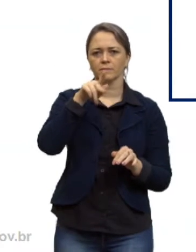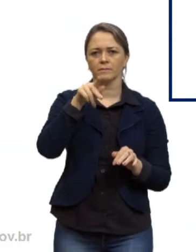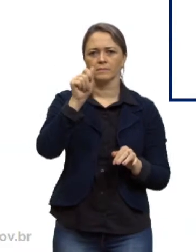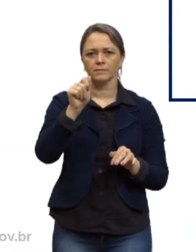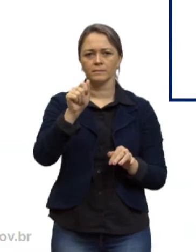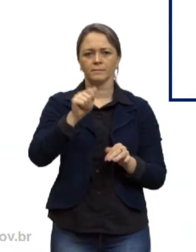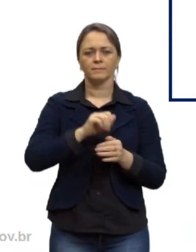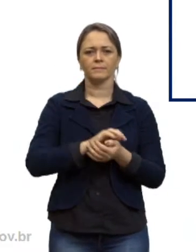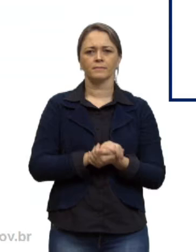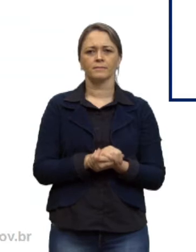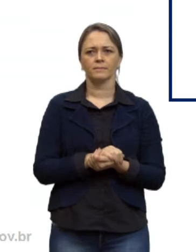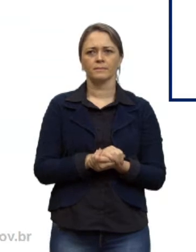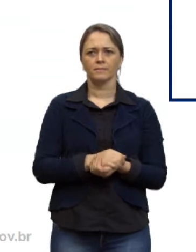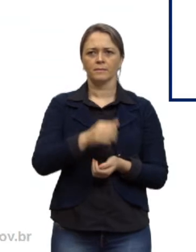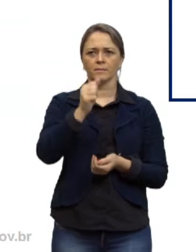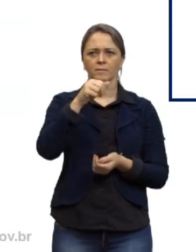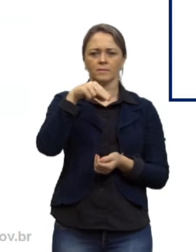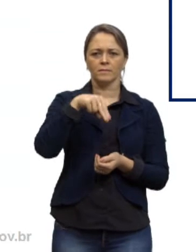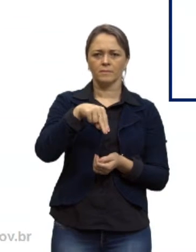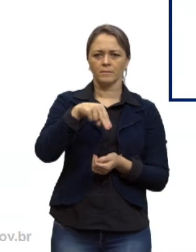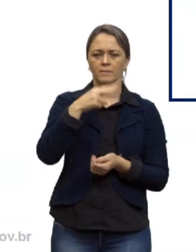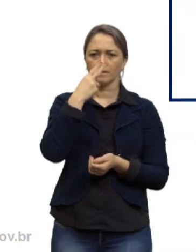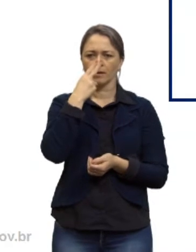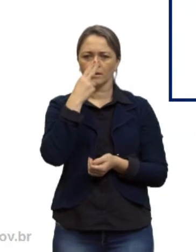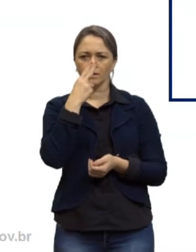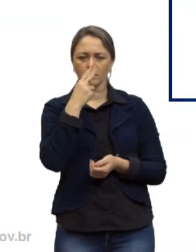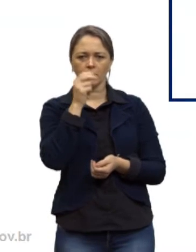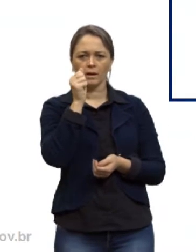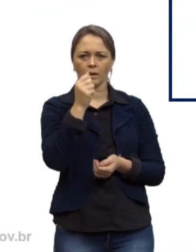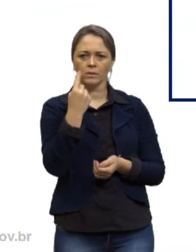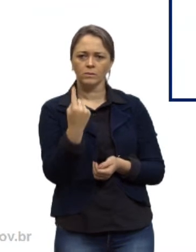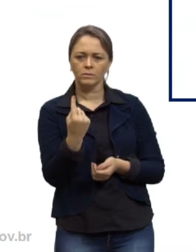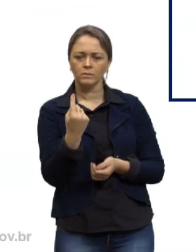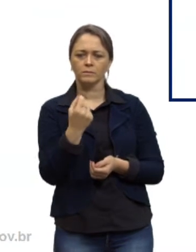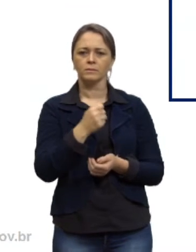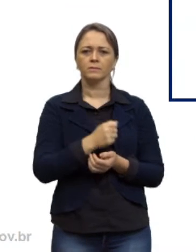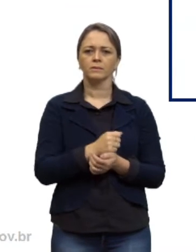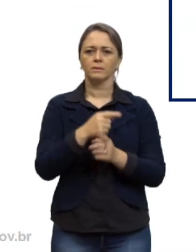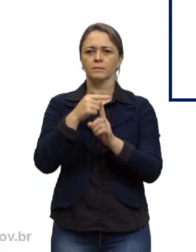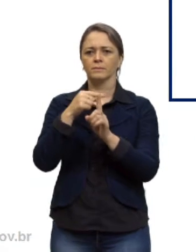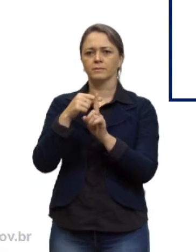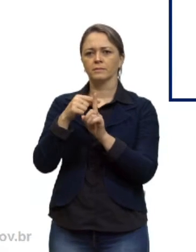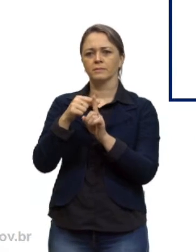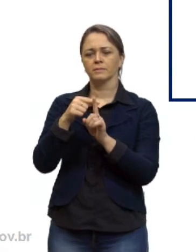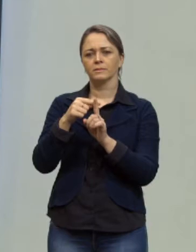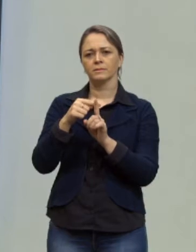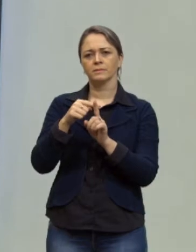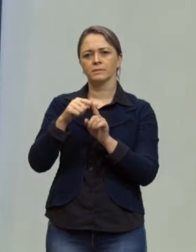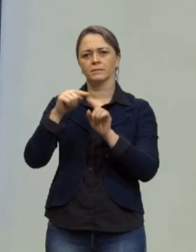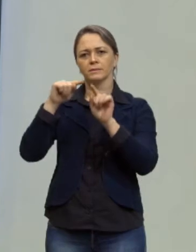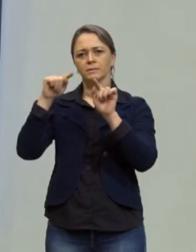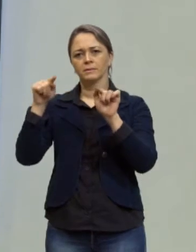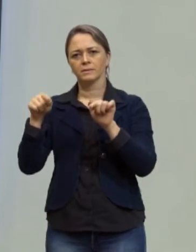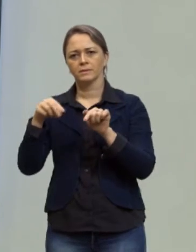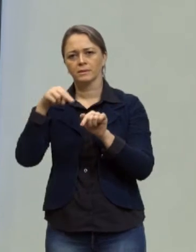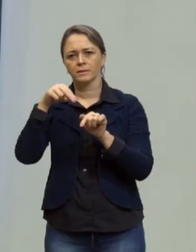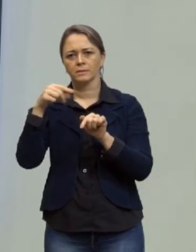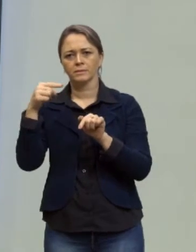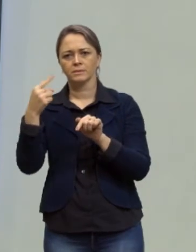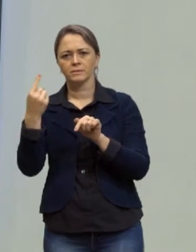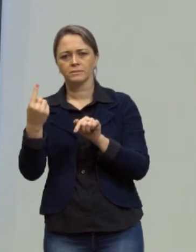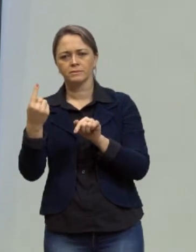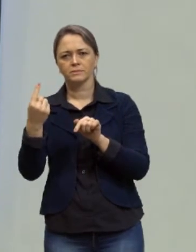que é o AN é igual ao A1 mais o número de termos menos um